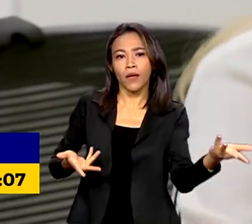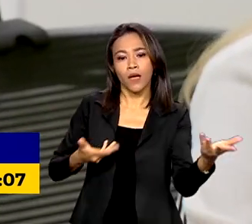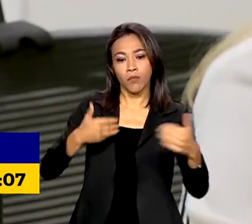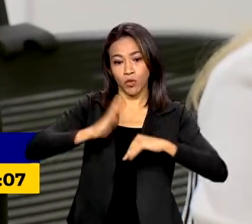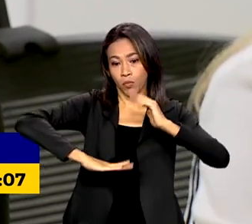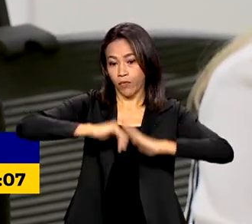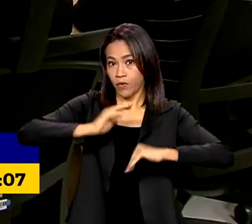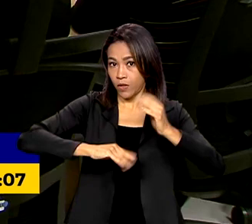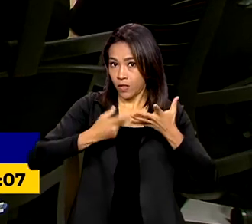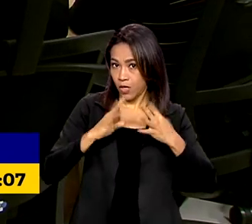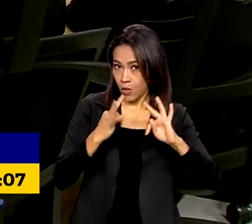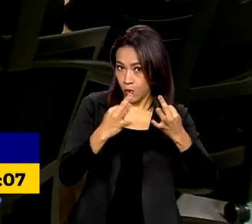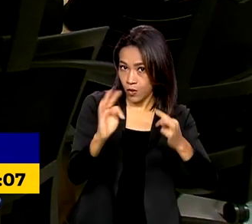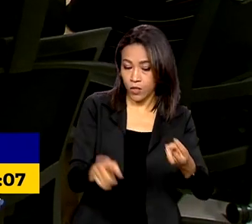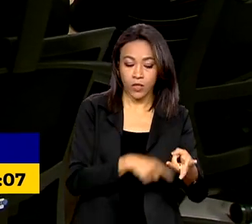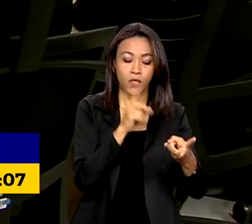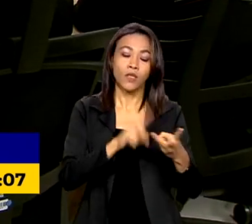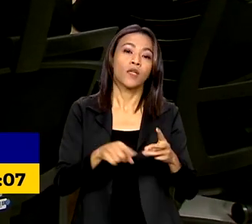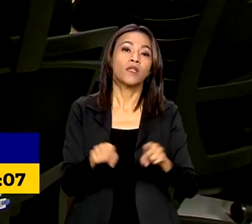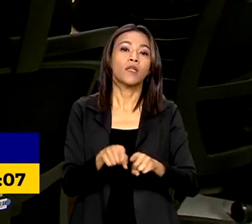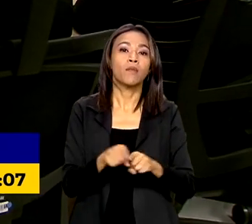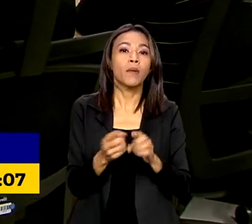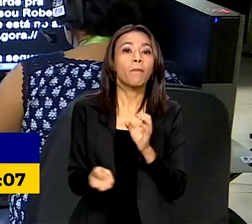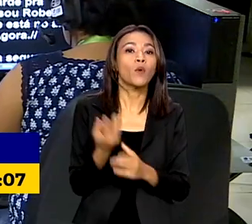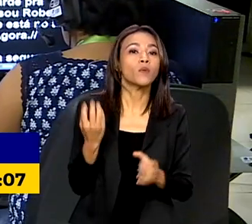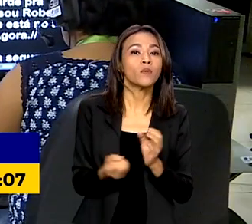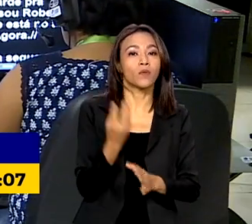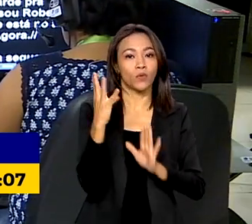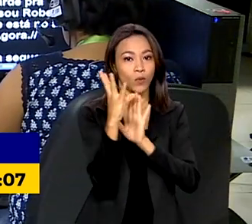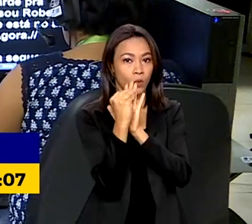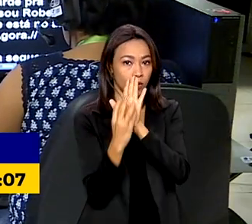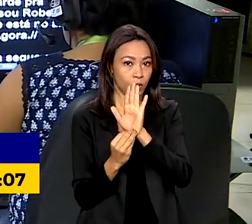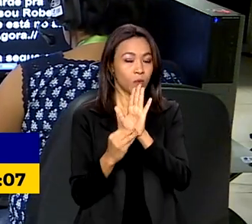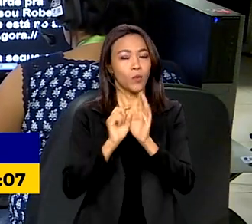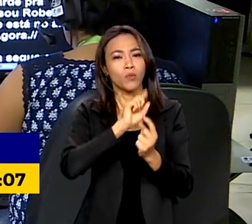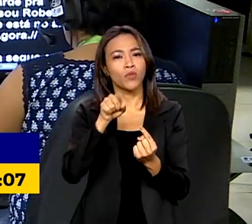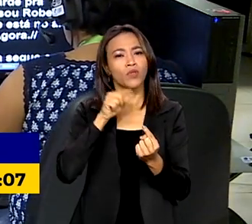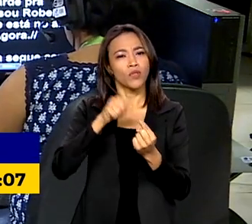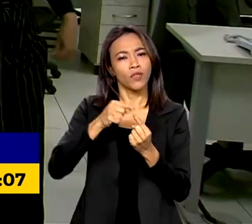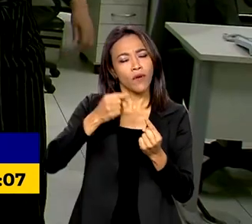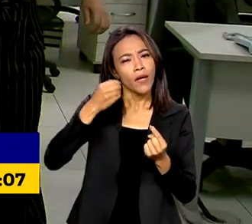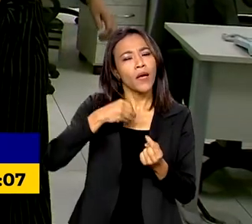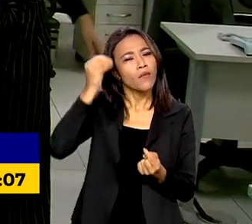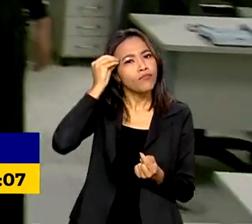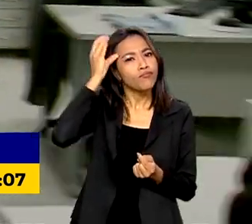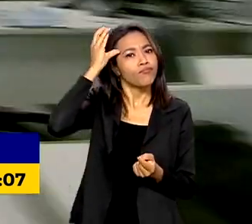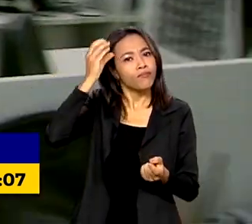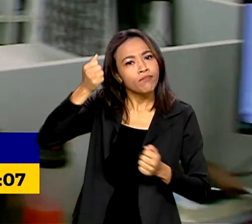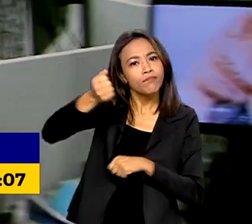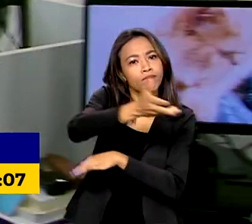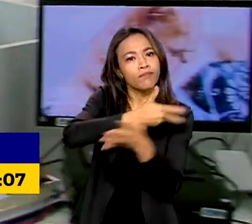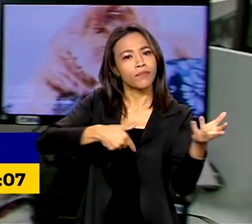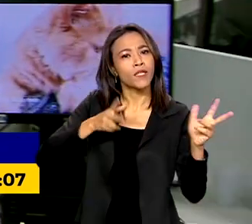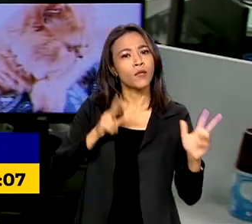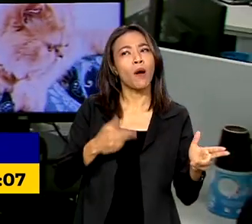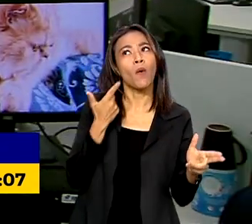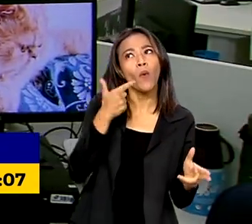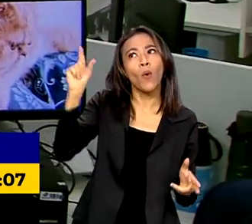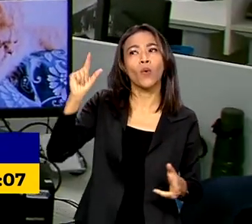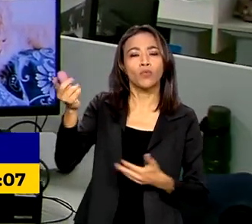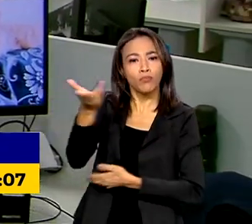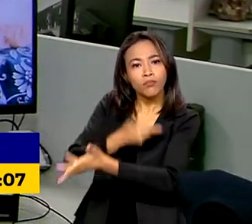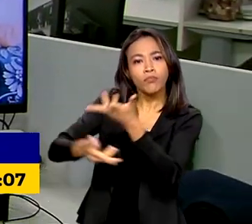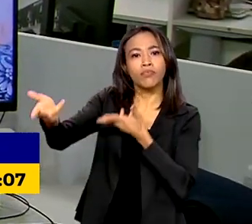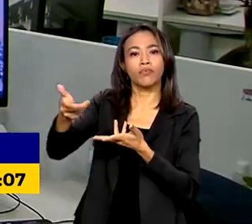e tecnologia e produção de conteúdos. A ideia é compartilhar conhecimento como a EBC já faz com agências de notícias da